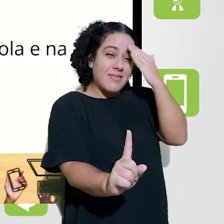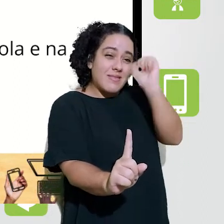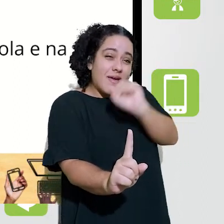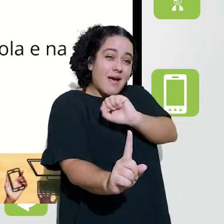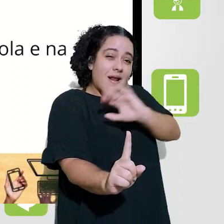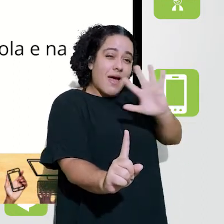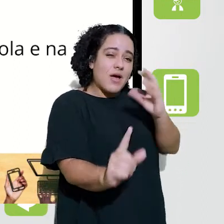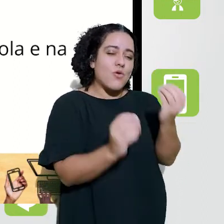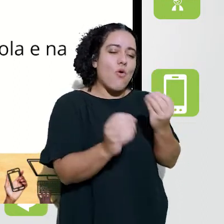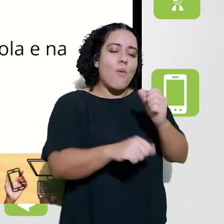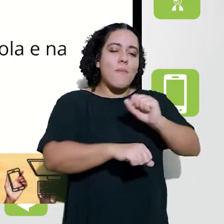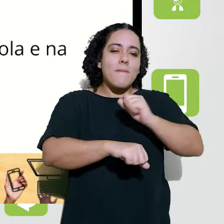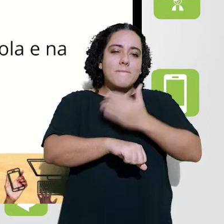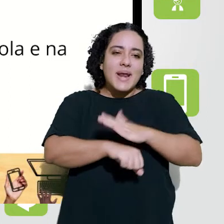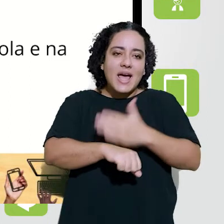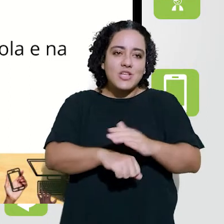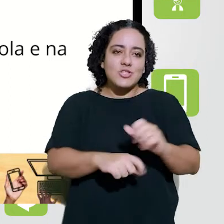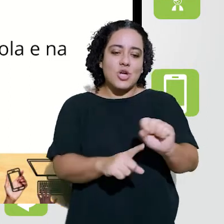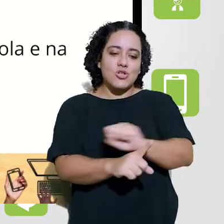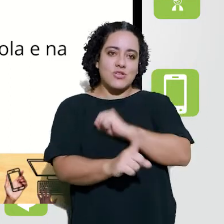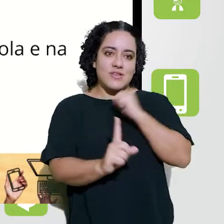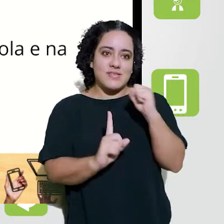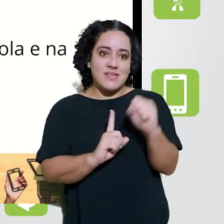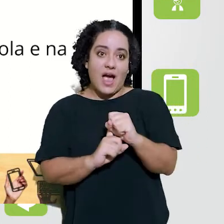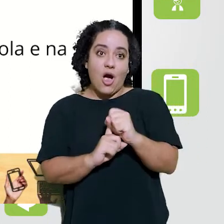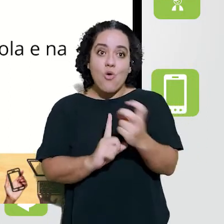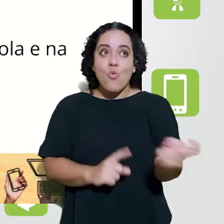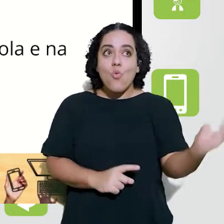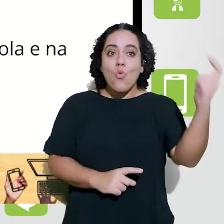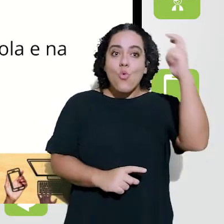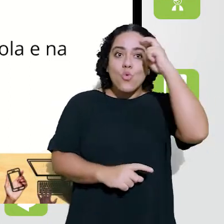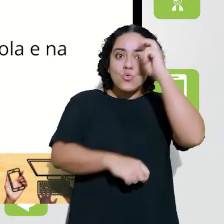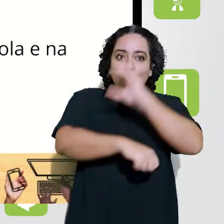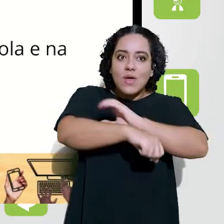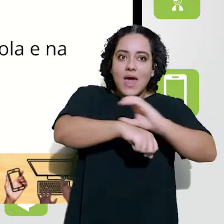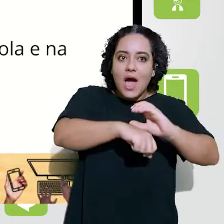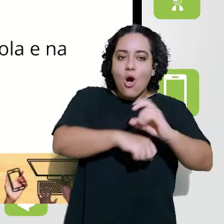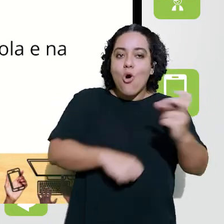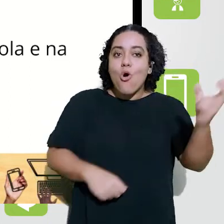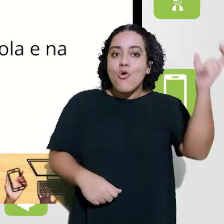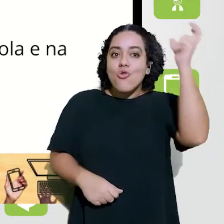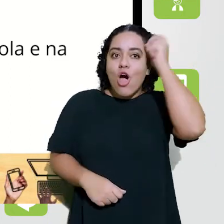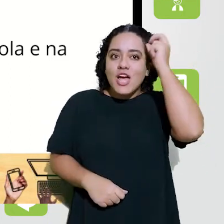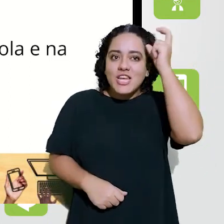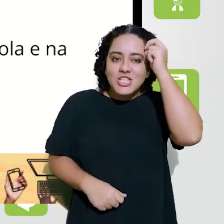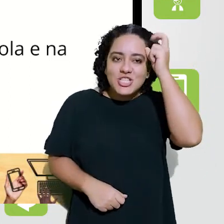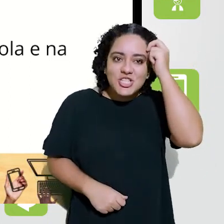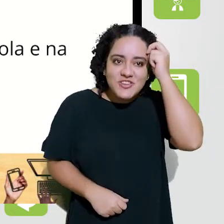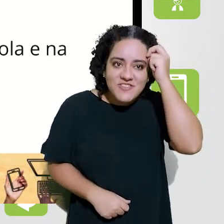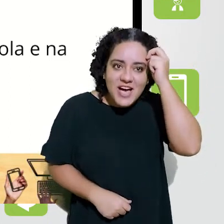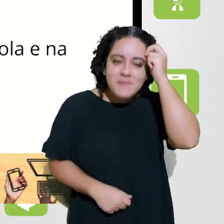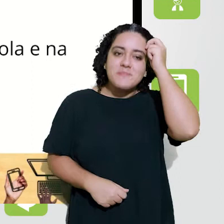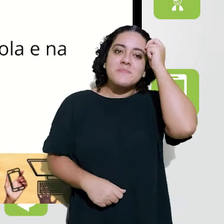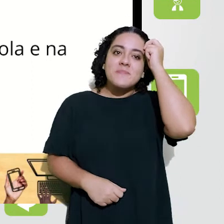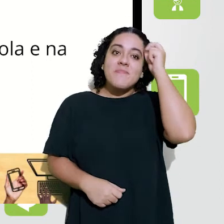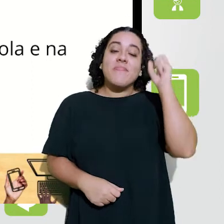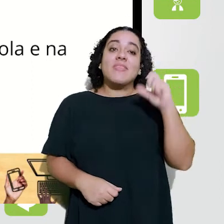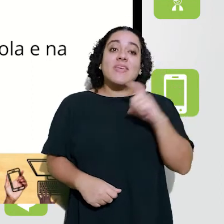significado em si como uma prática social, cultural,